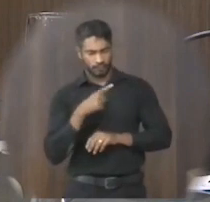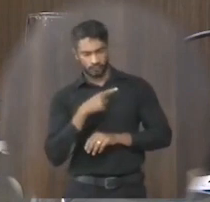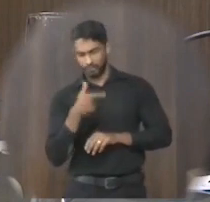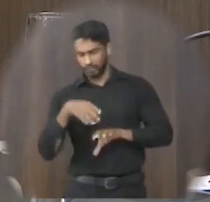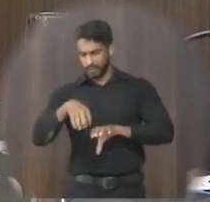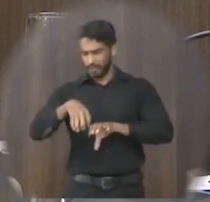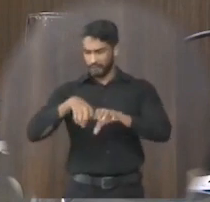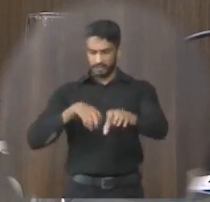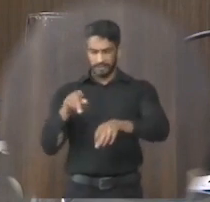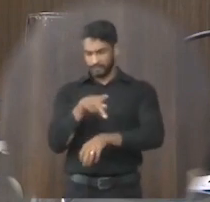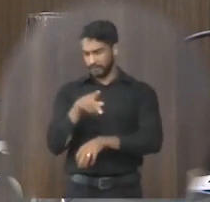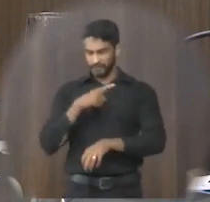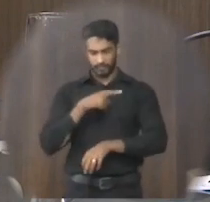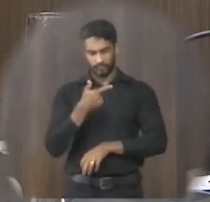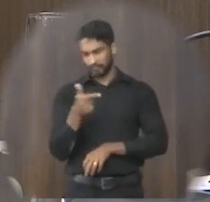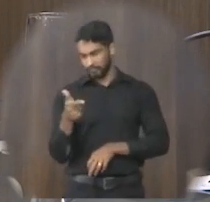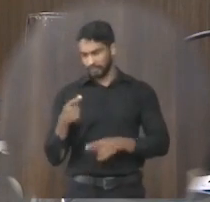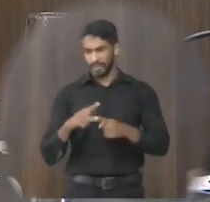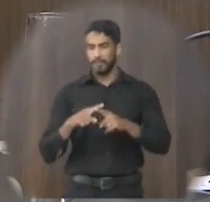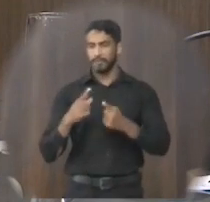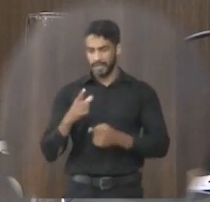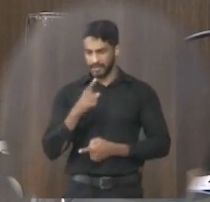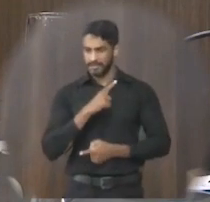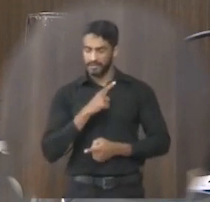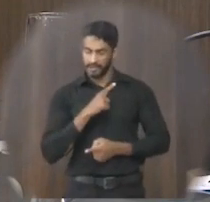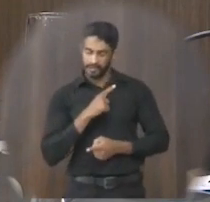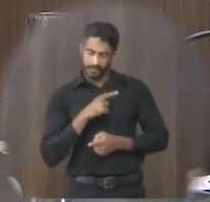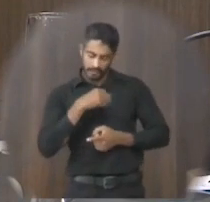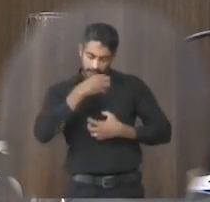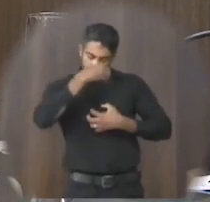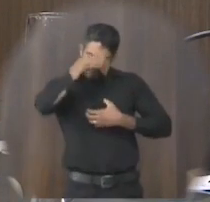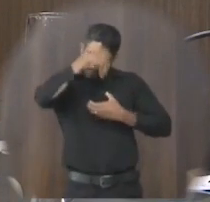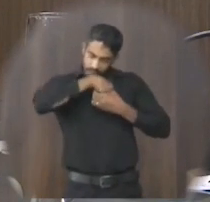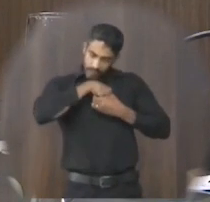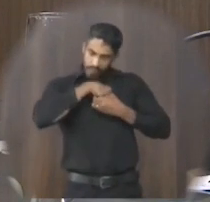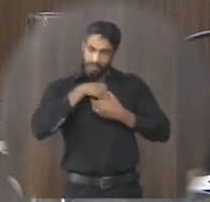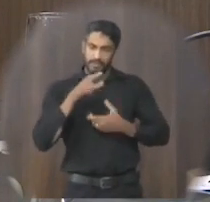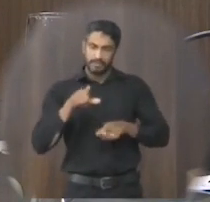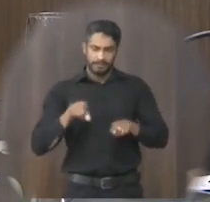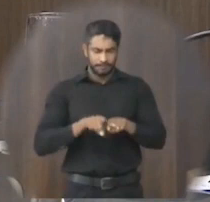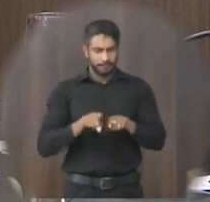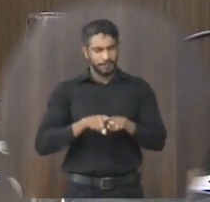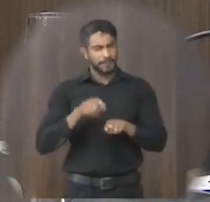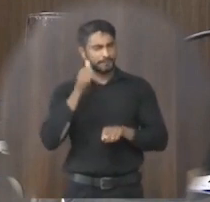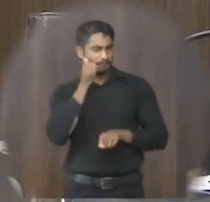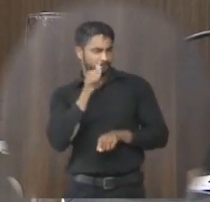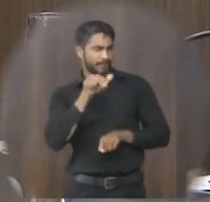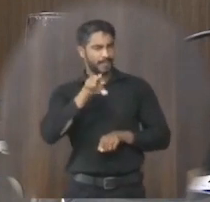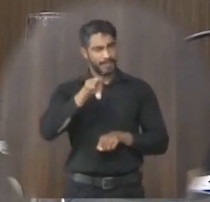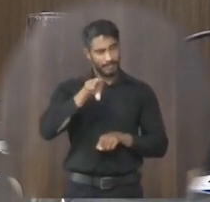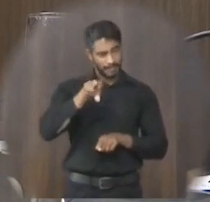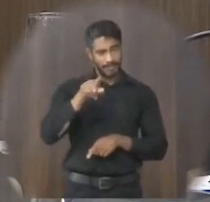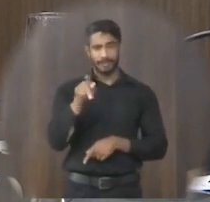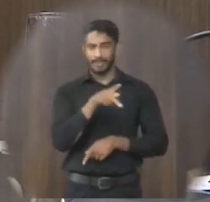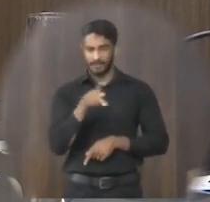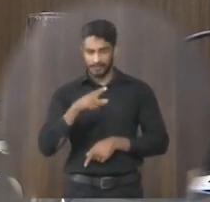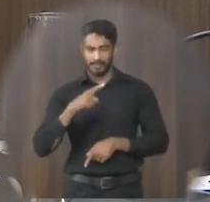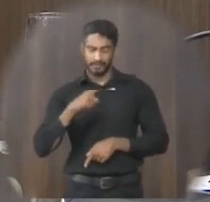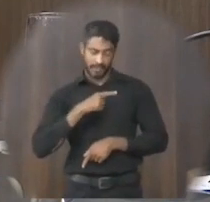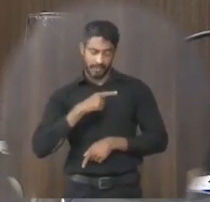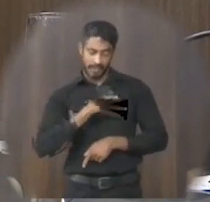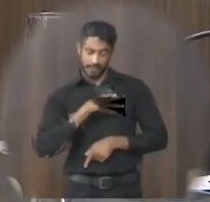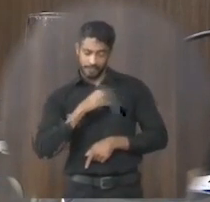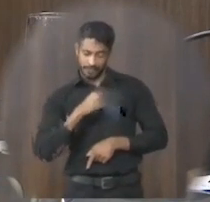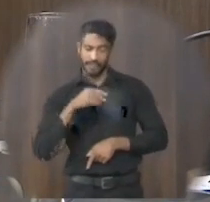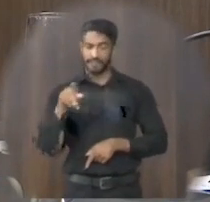a formação de educador mas existe dentro de mim isso eu tenho irmã que é professora eu tenho filha que é professora